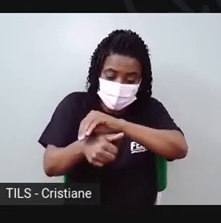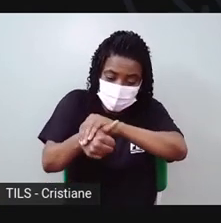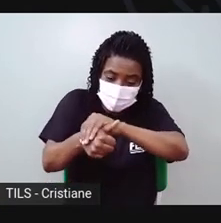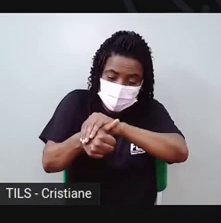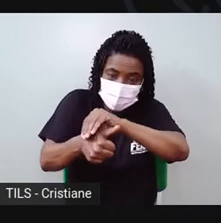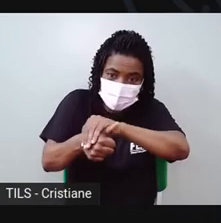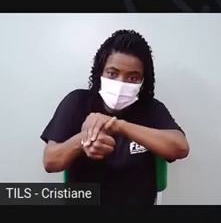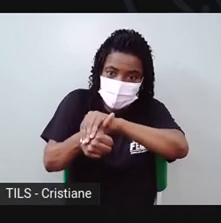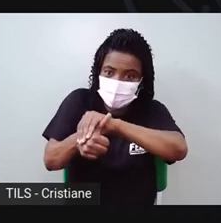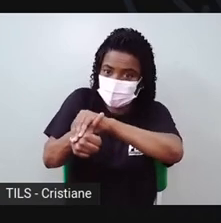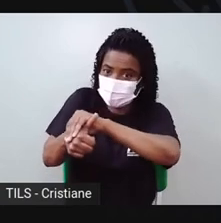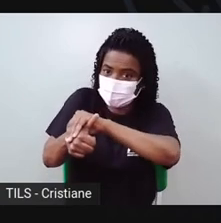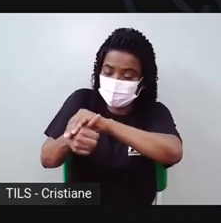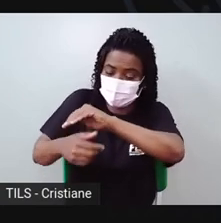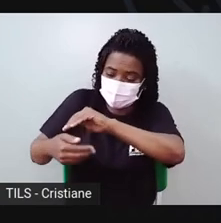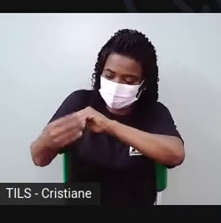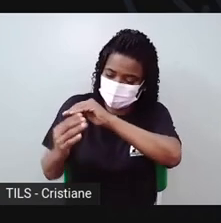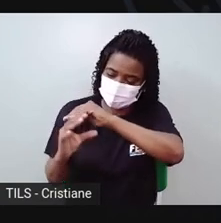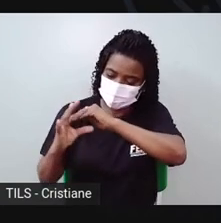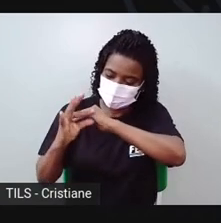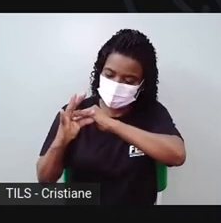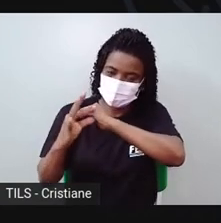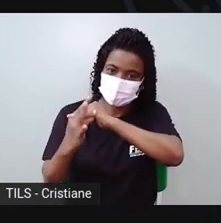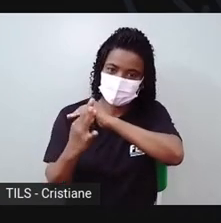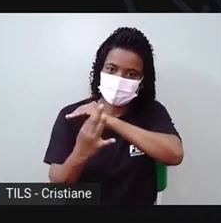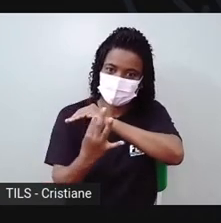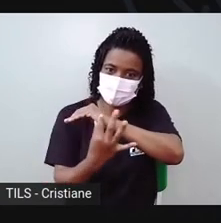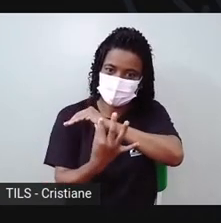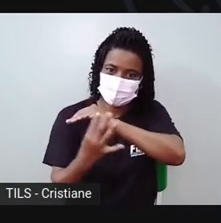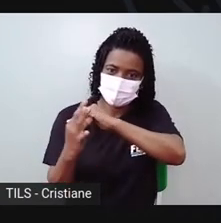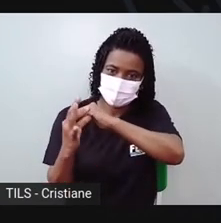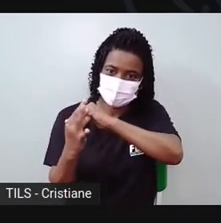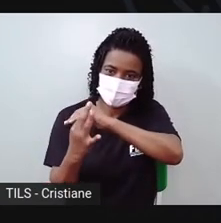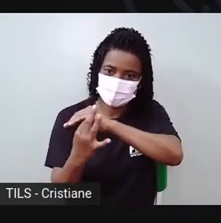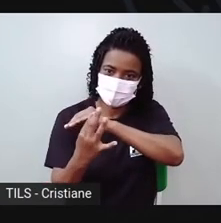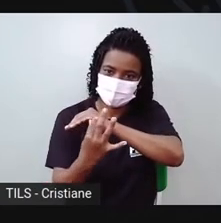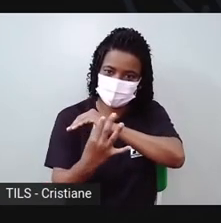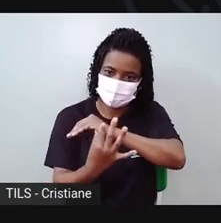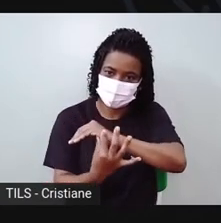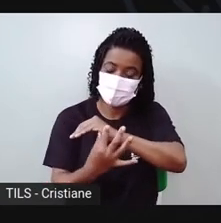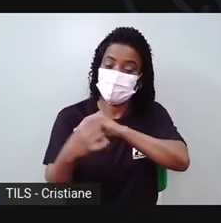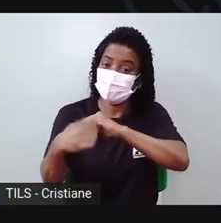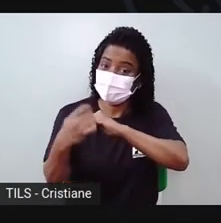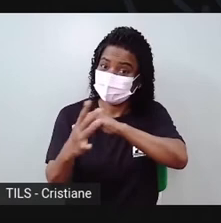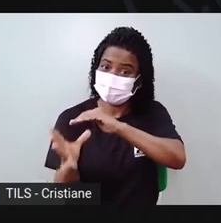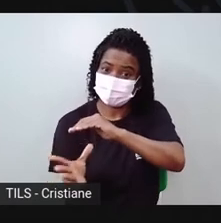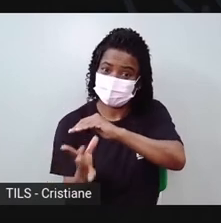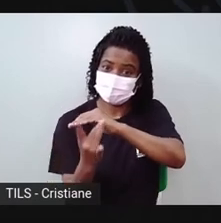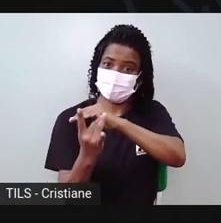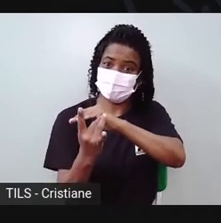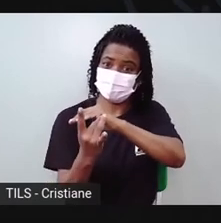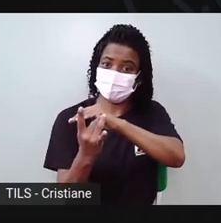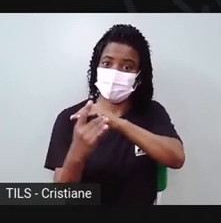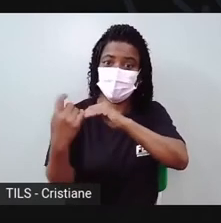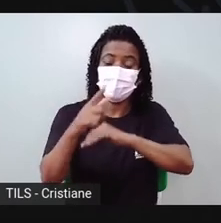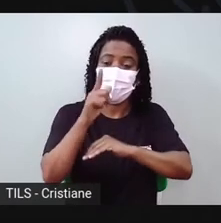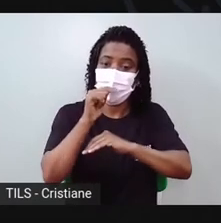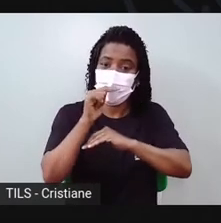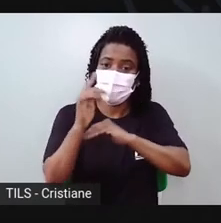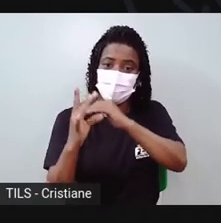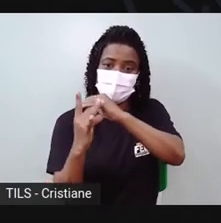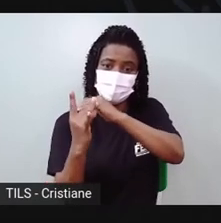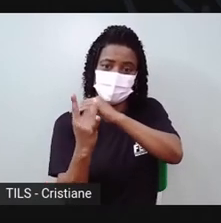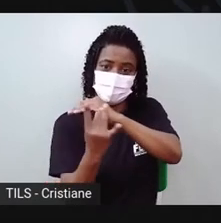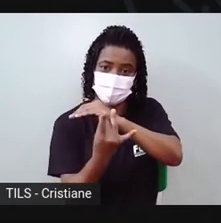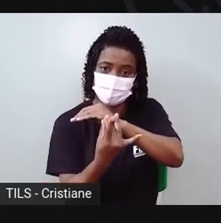argila tem que emendar para ela virar uma só, porque senão a hora que ela seca, ela descola. Então